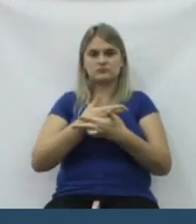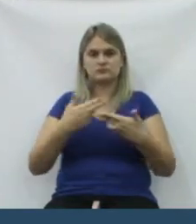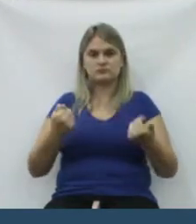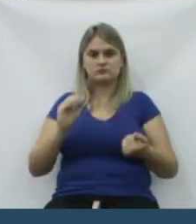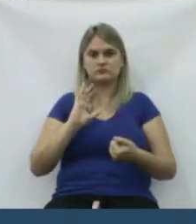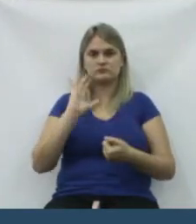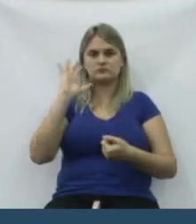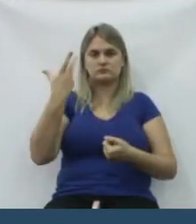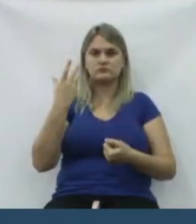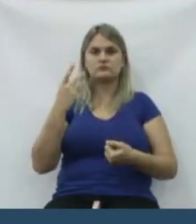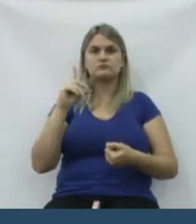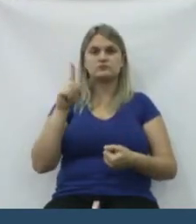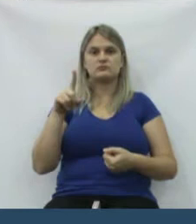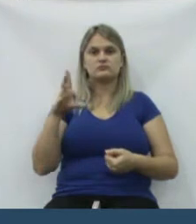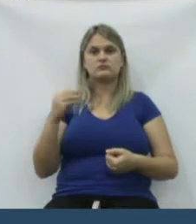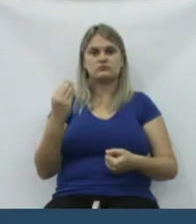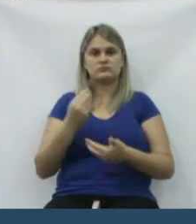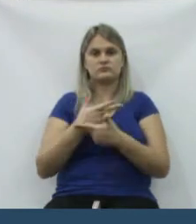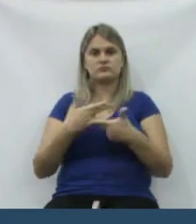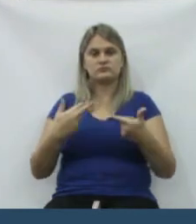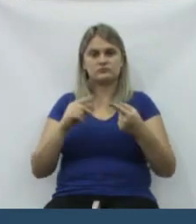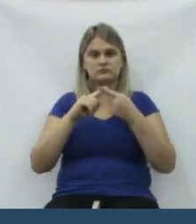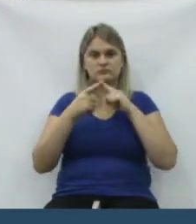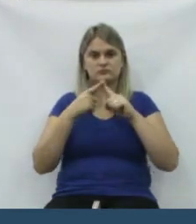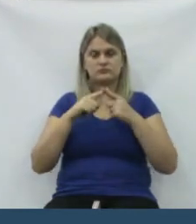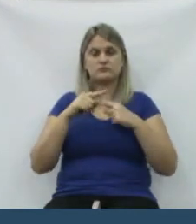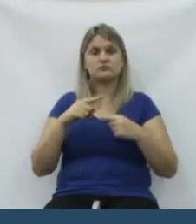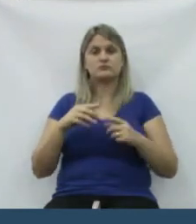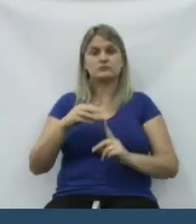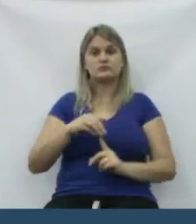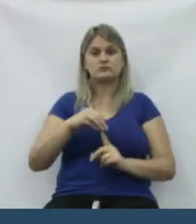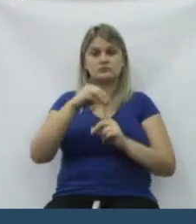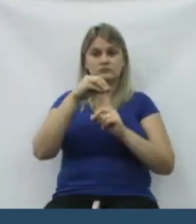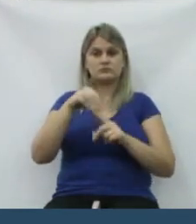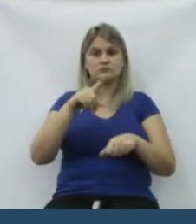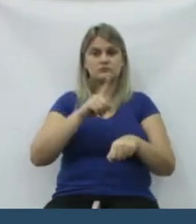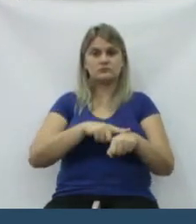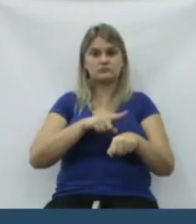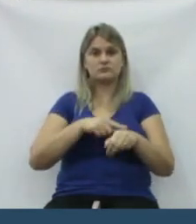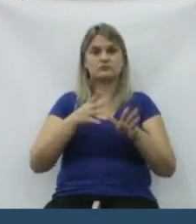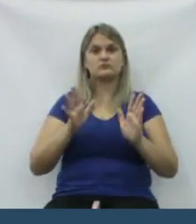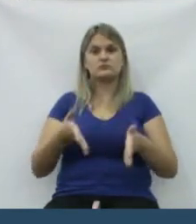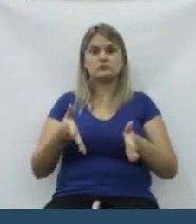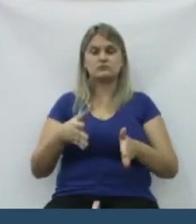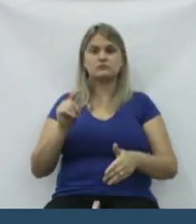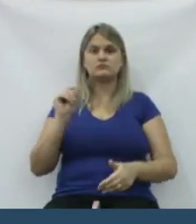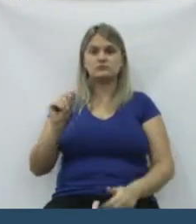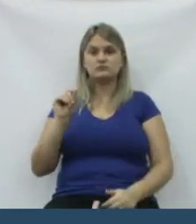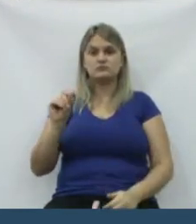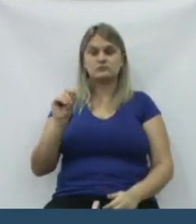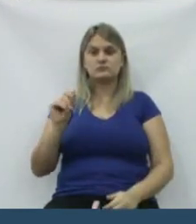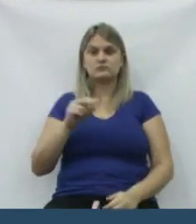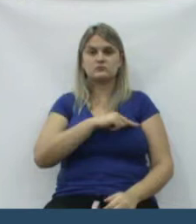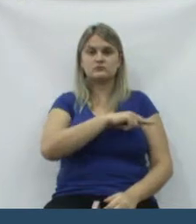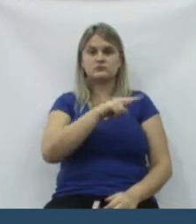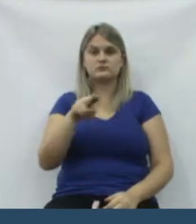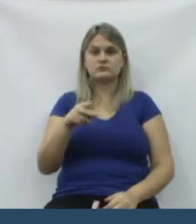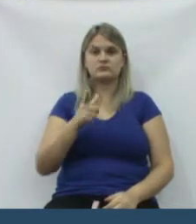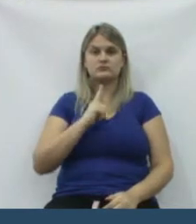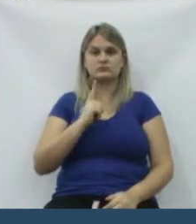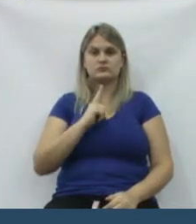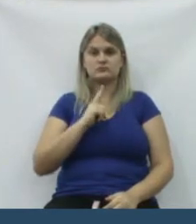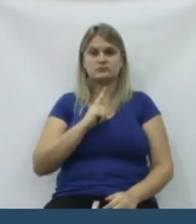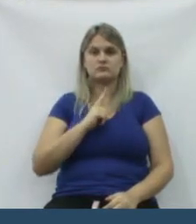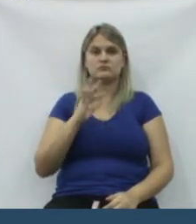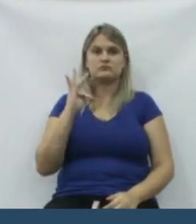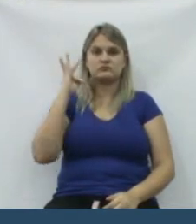das promessas. Que é muita promessa. E principalmente nessa época agora que nós